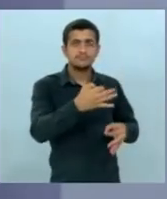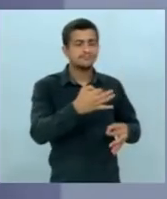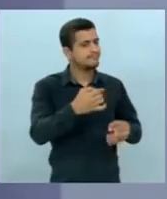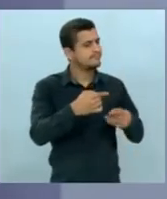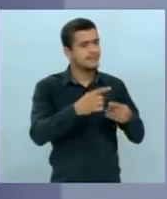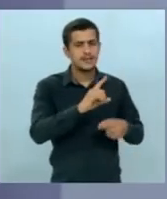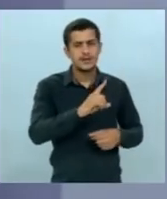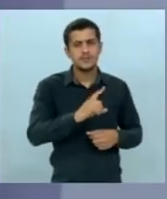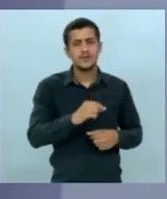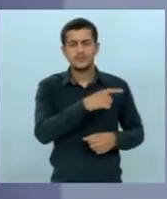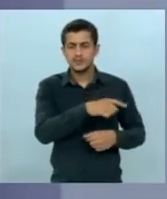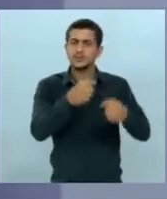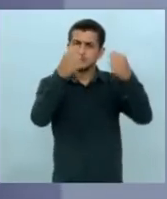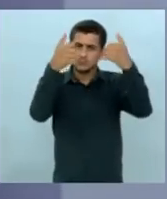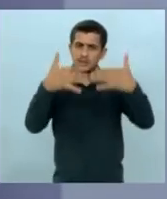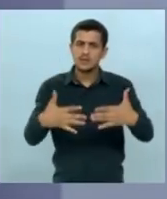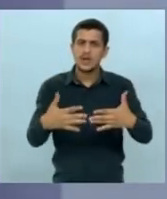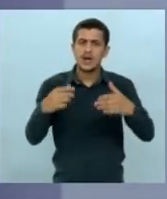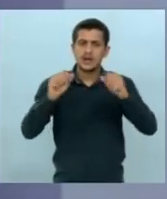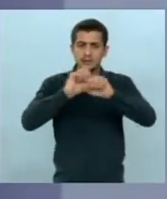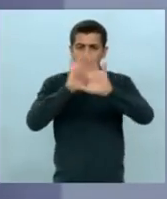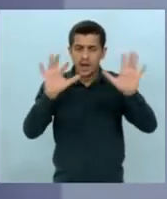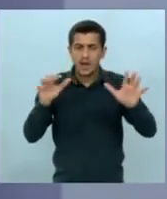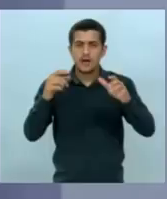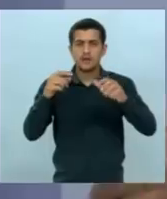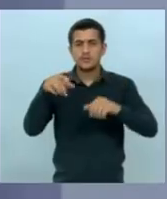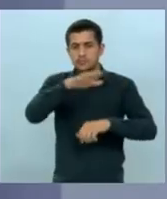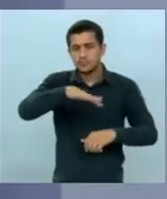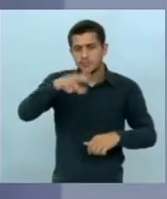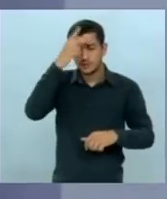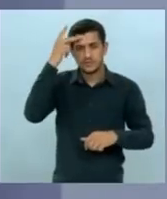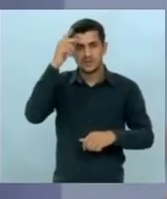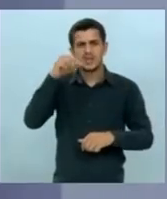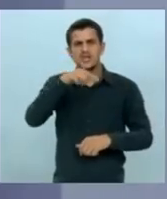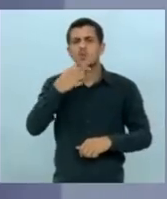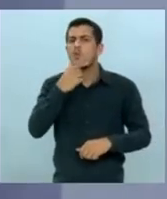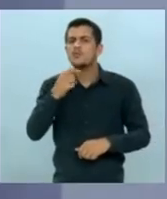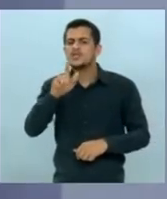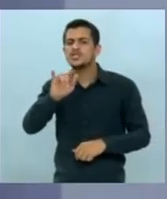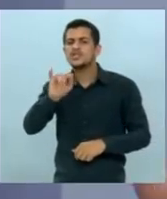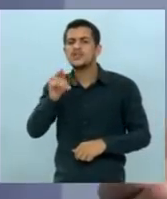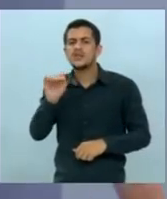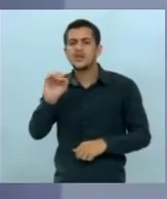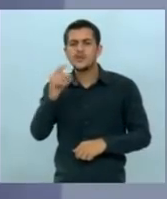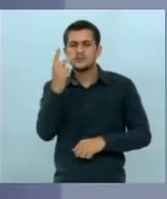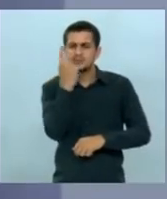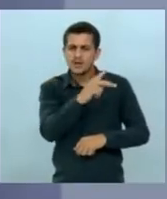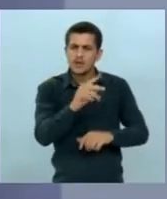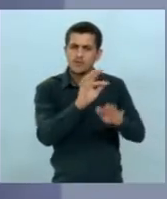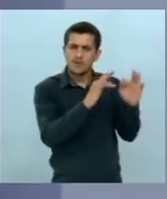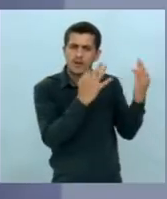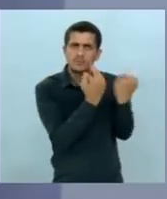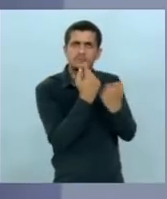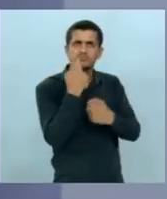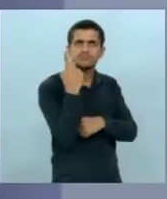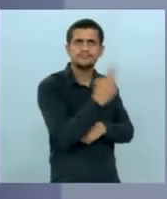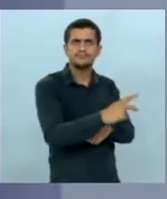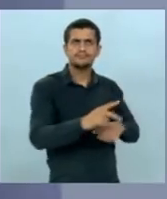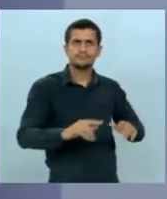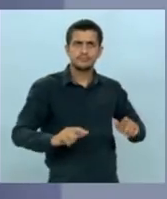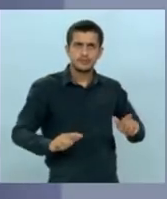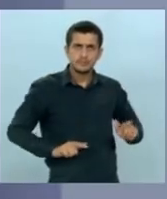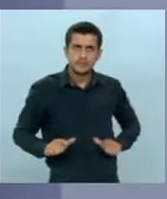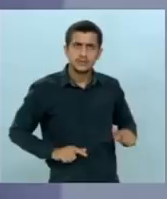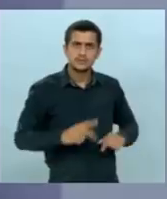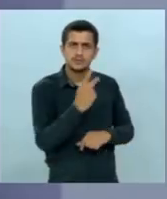satisfação ao Mato Grosso do Sul e você se esconde esse Gideão é seu parente é seu primo ele abre a delação sobre